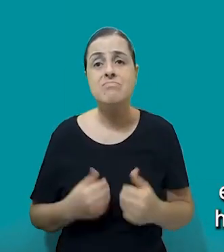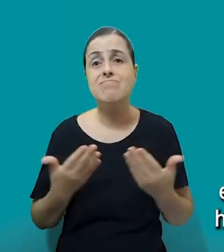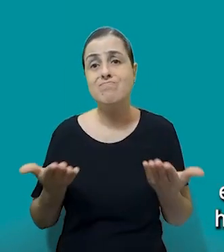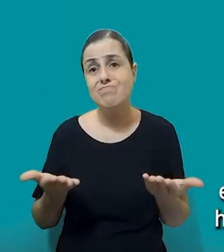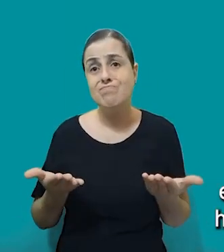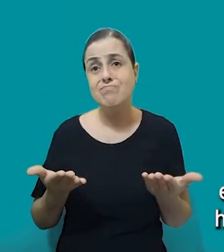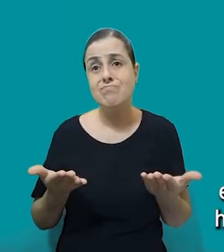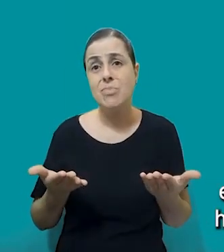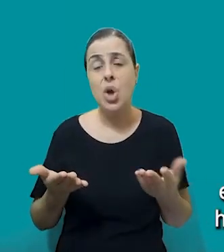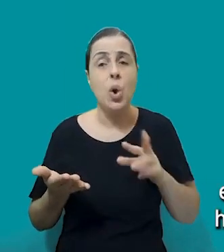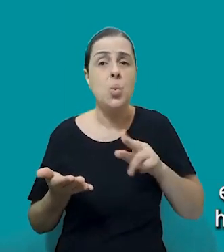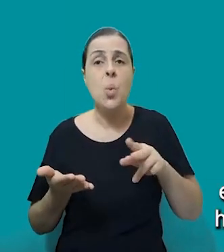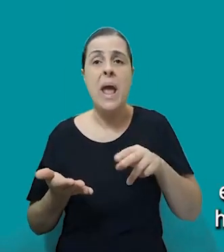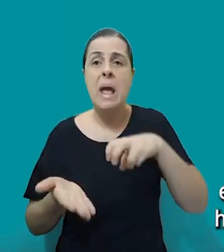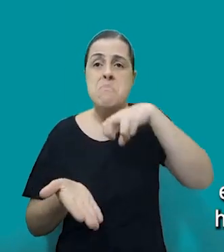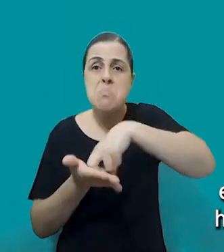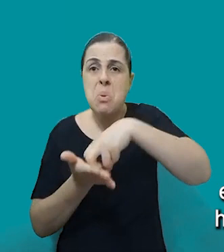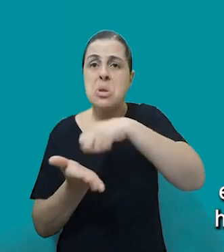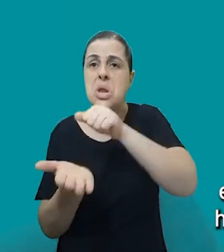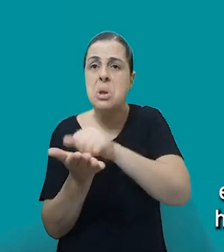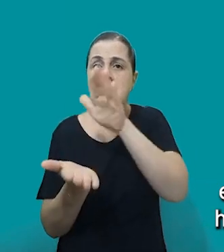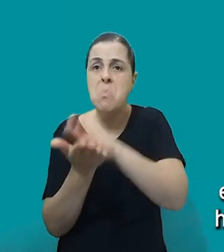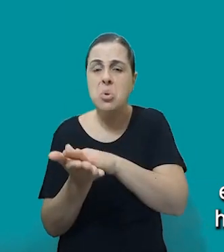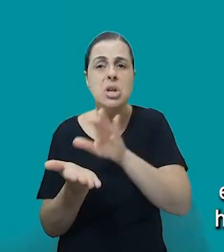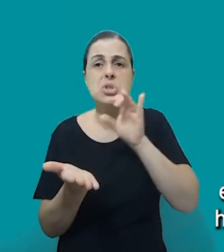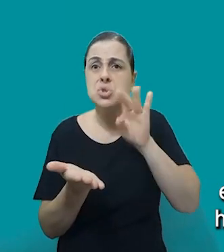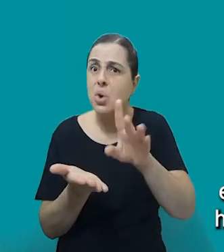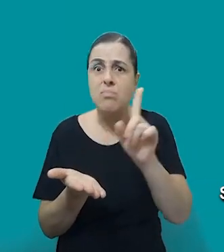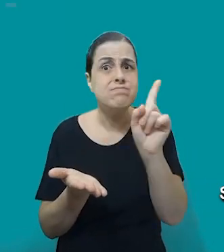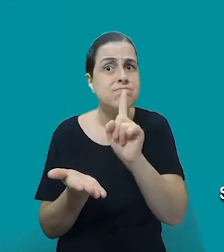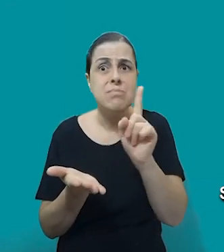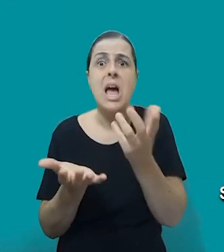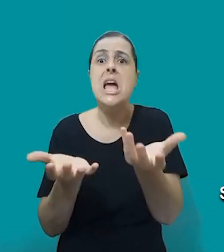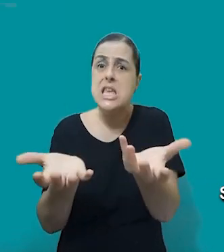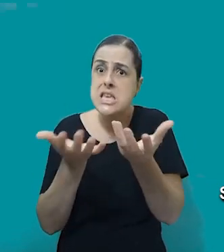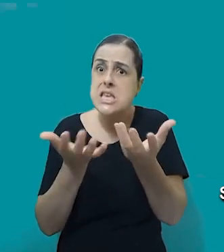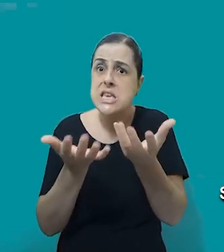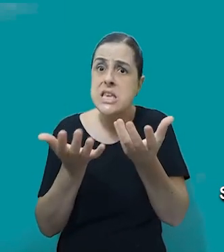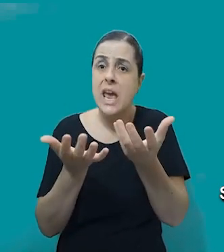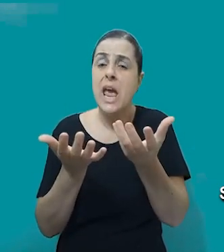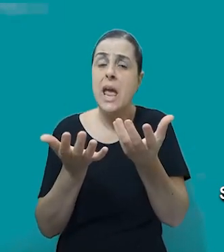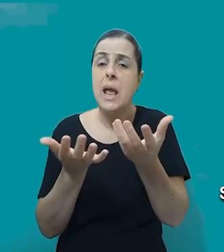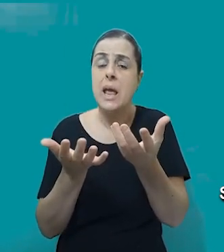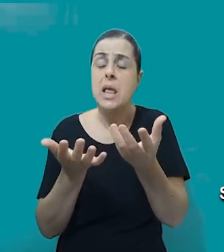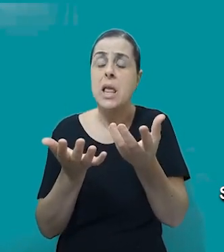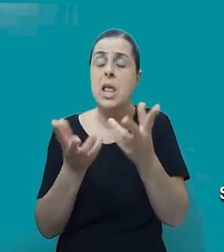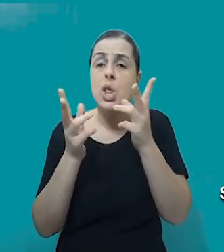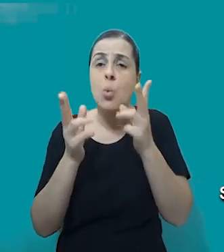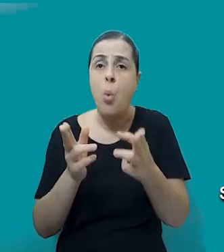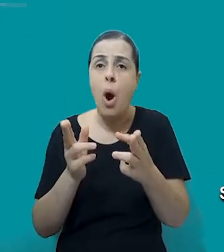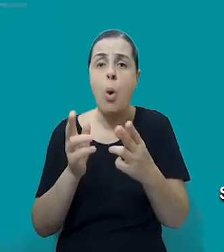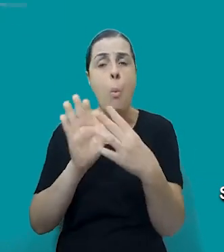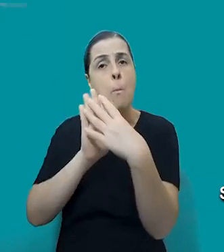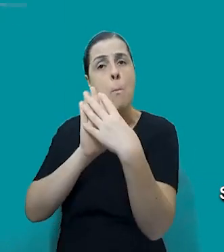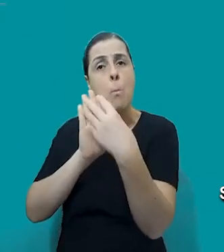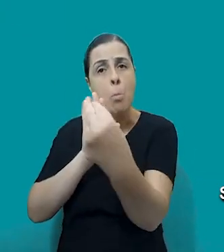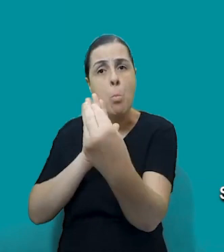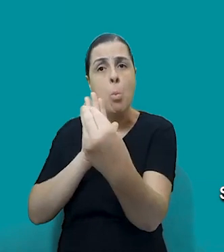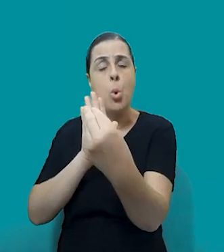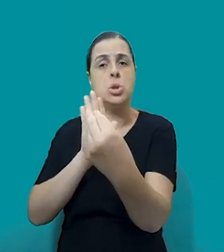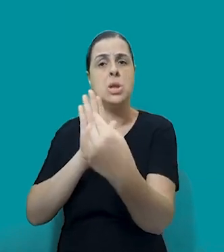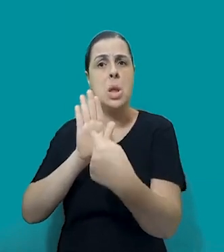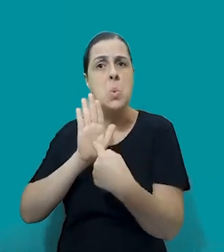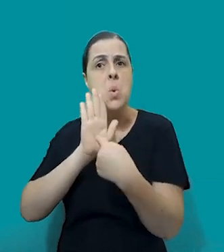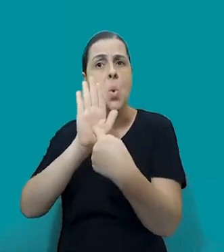não quer mais só punir esses homens, né? A gente quer também que a punição seja uma punição que dê exemplo para que outros homens também não